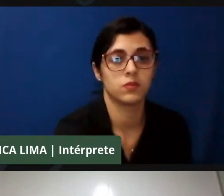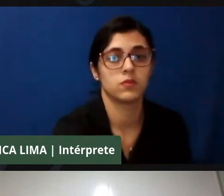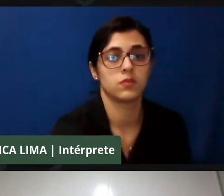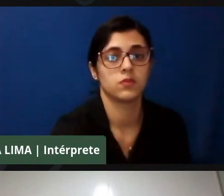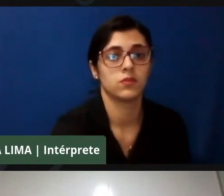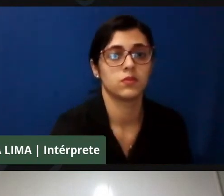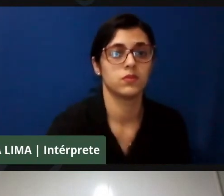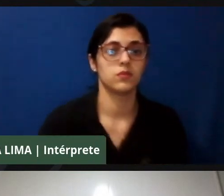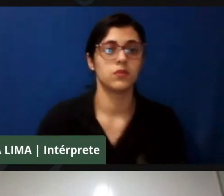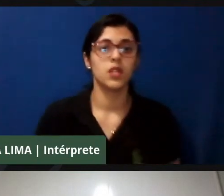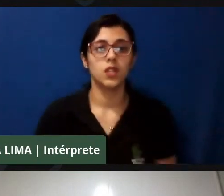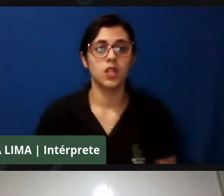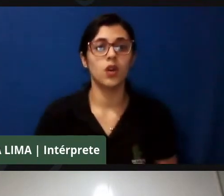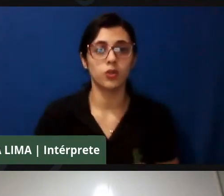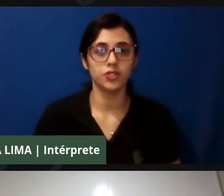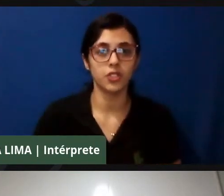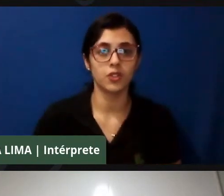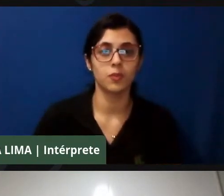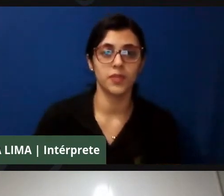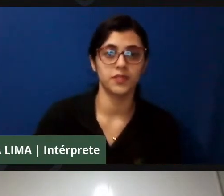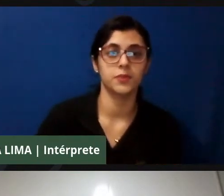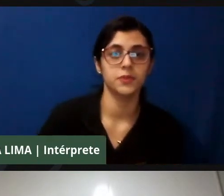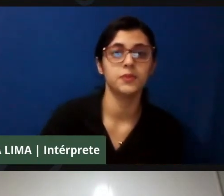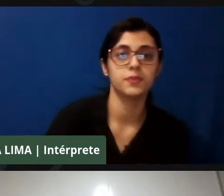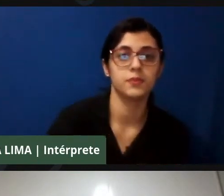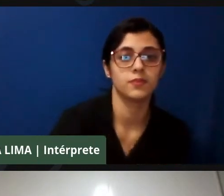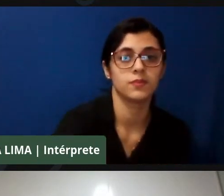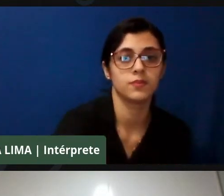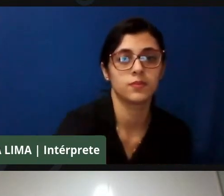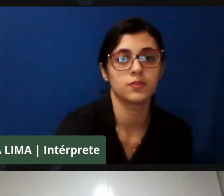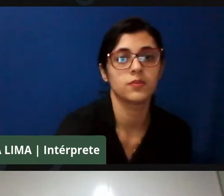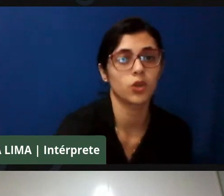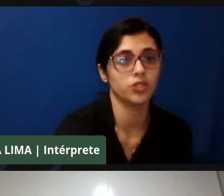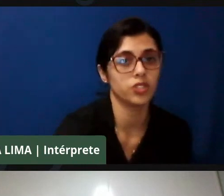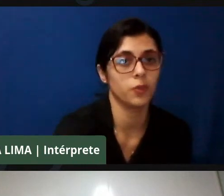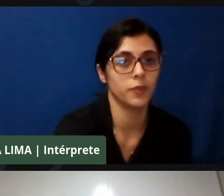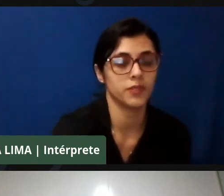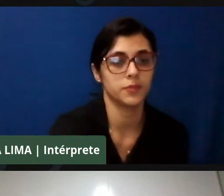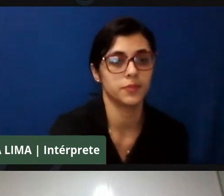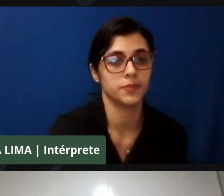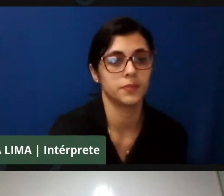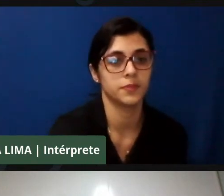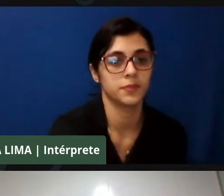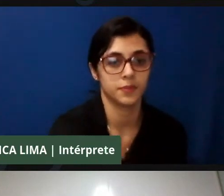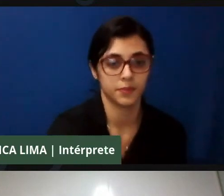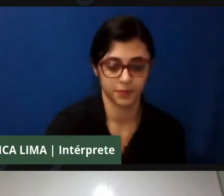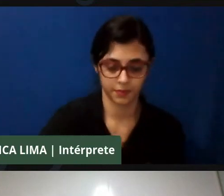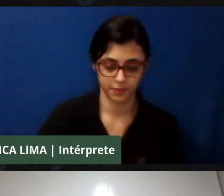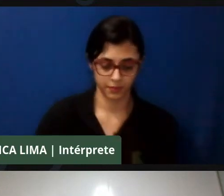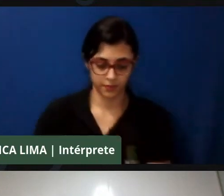Tiago está com não, conseguiu escutar? Não, congelou mesmo. Congelou mesmo.